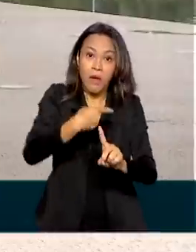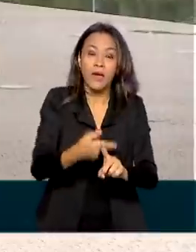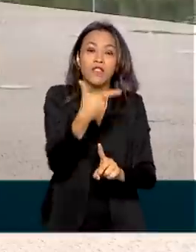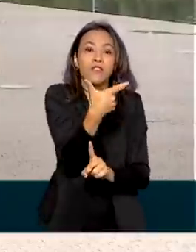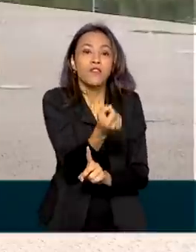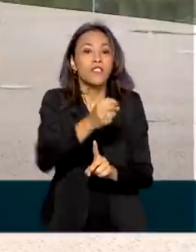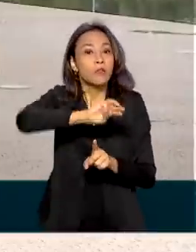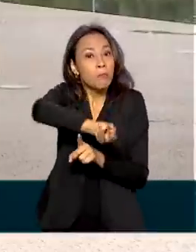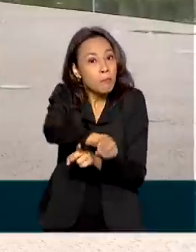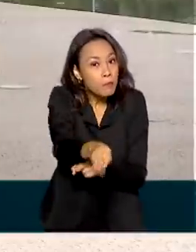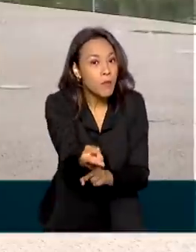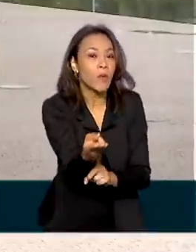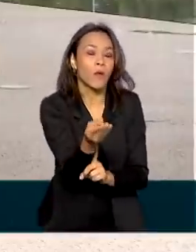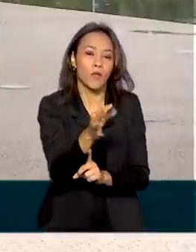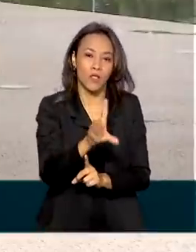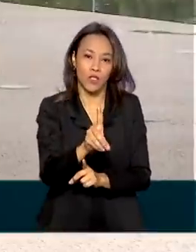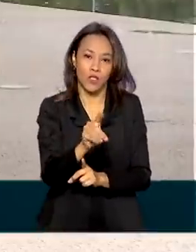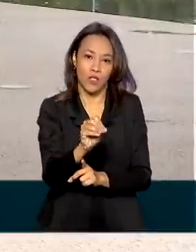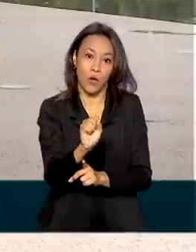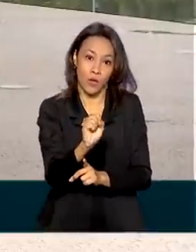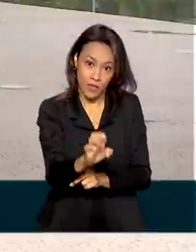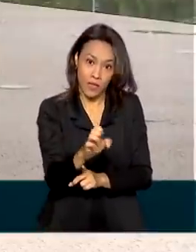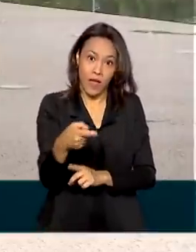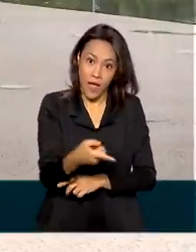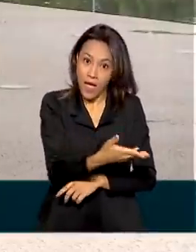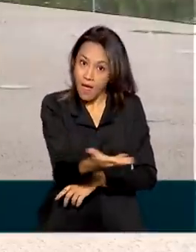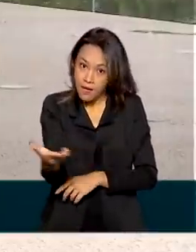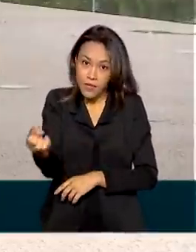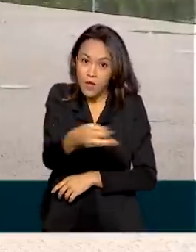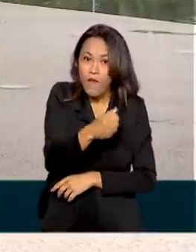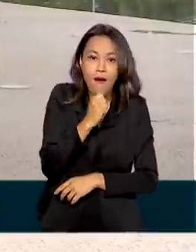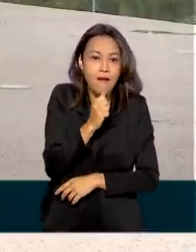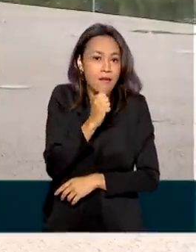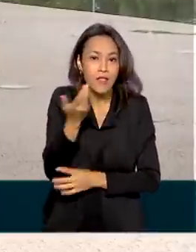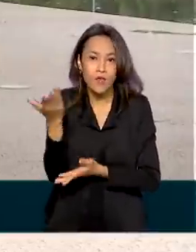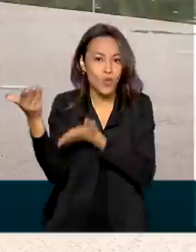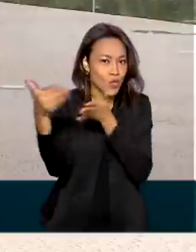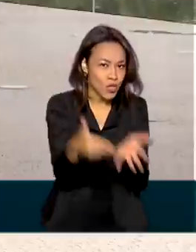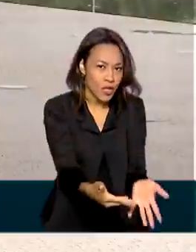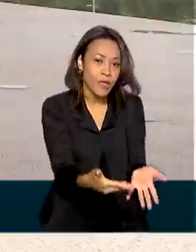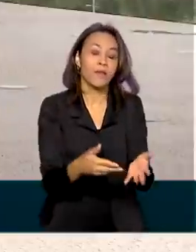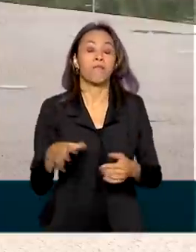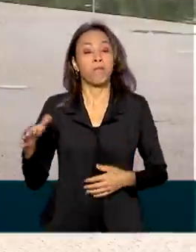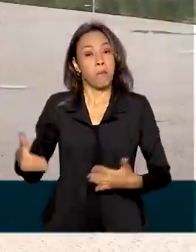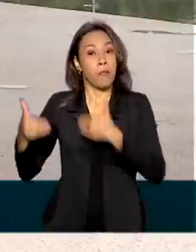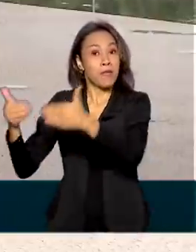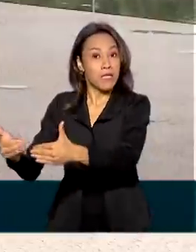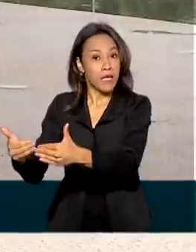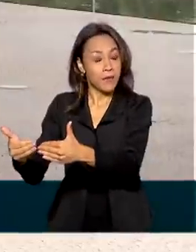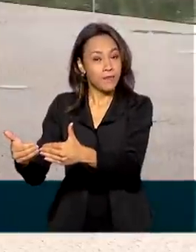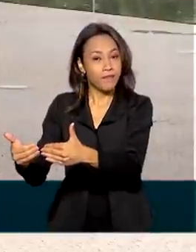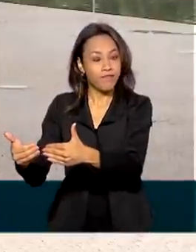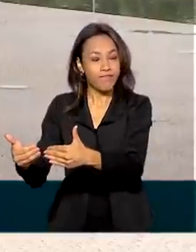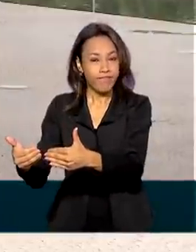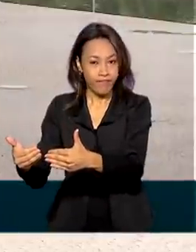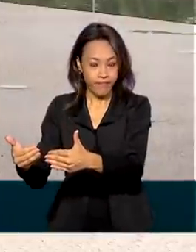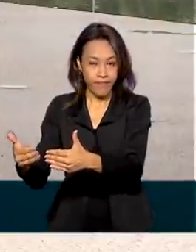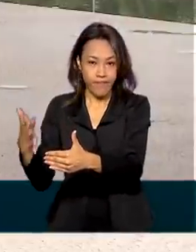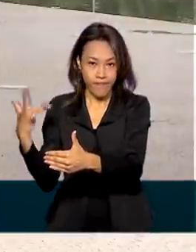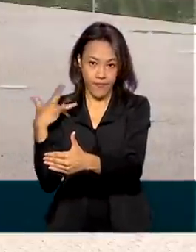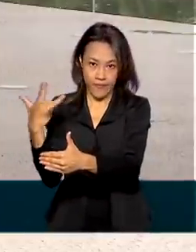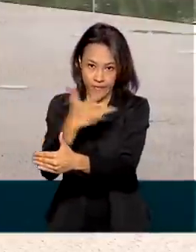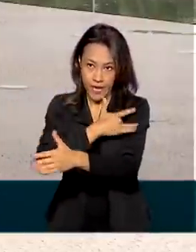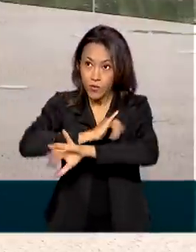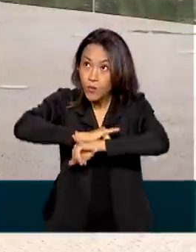Covaxin. Enquanto essas novas doses aí não chegam, o Ministério da Saúde reforça que as